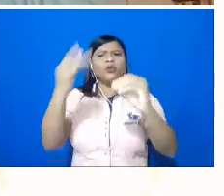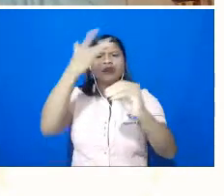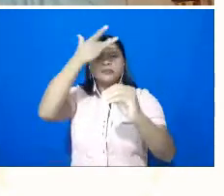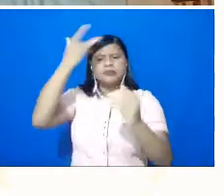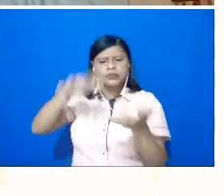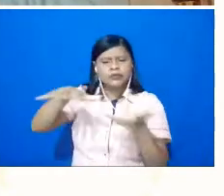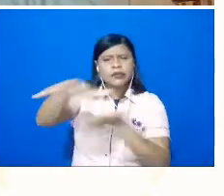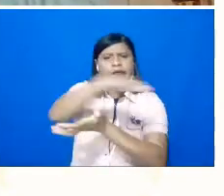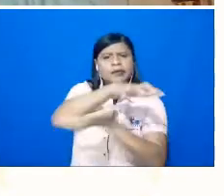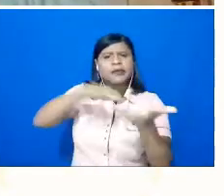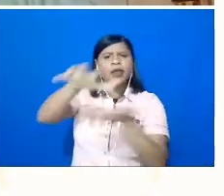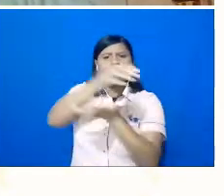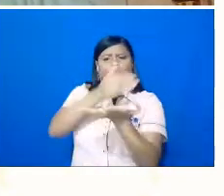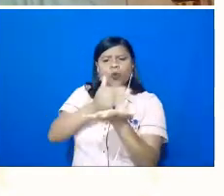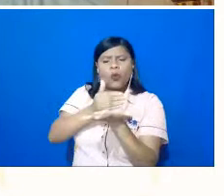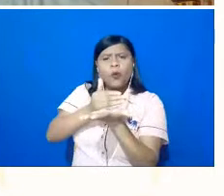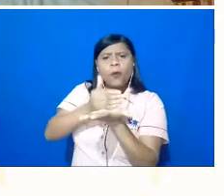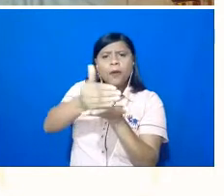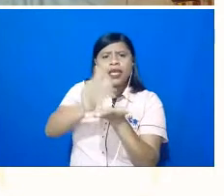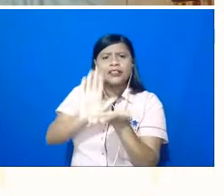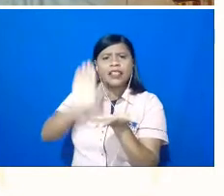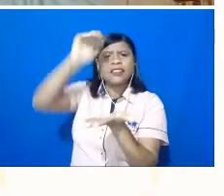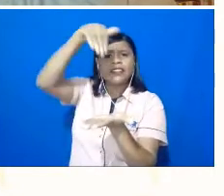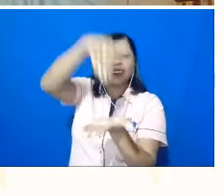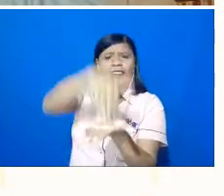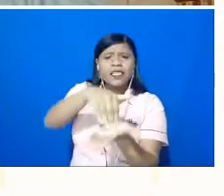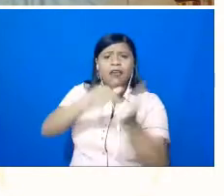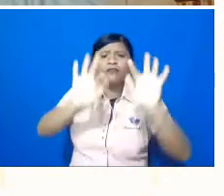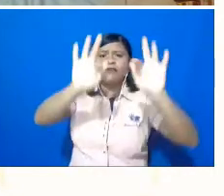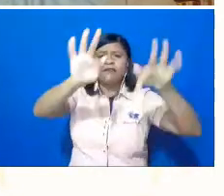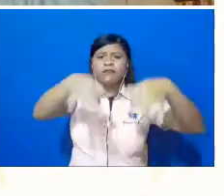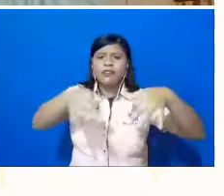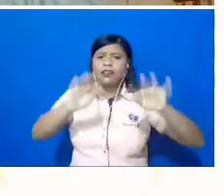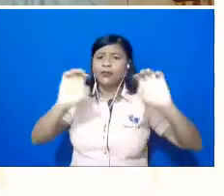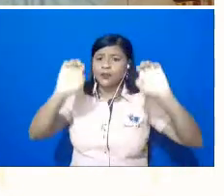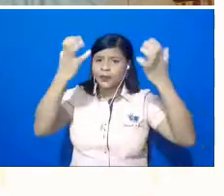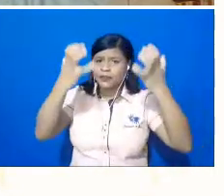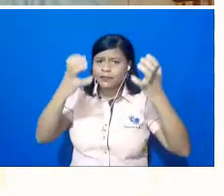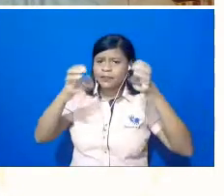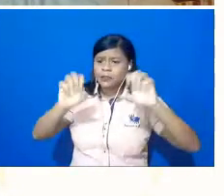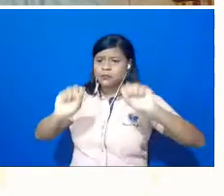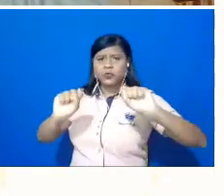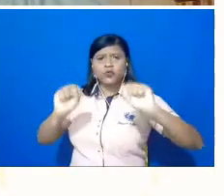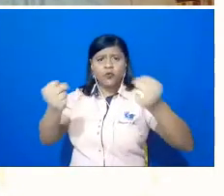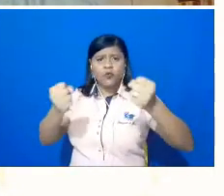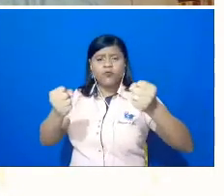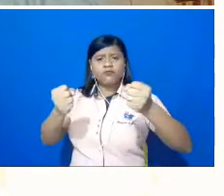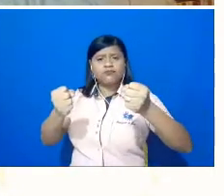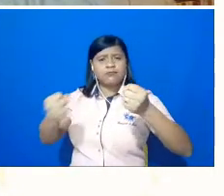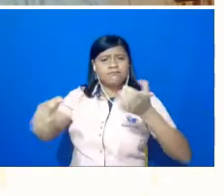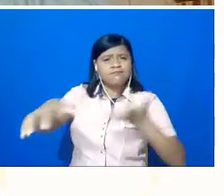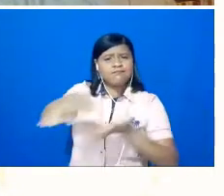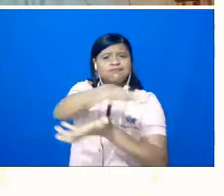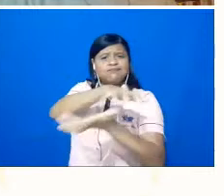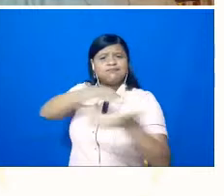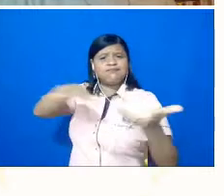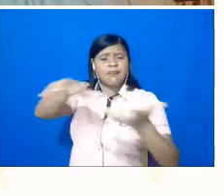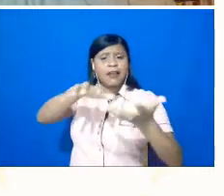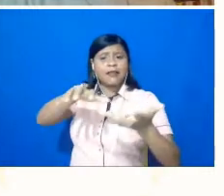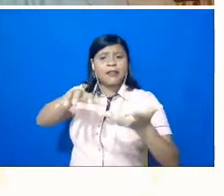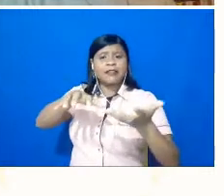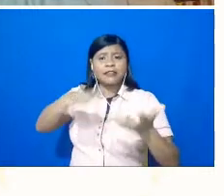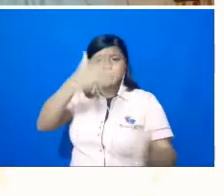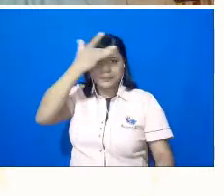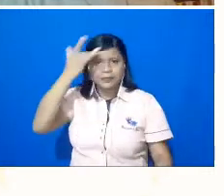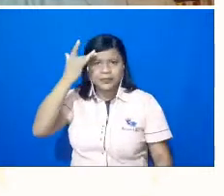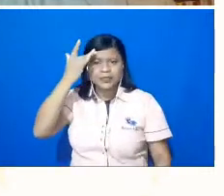começo ao fim do evento, o engajamento das pessoas foi algo realmente muito marcante, os momentos de